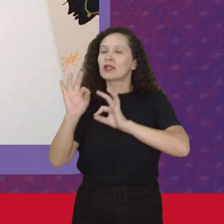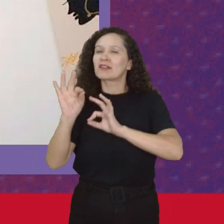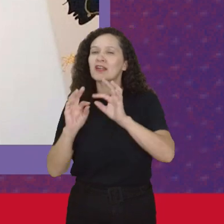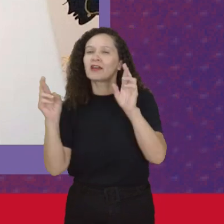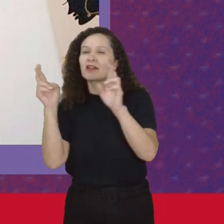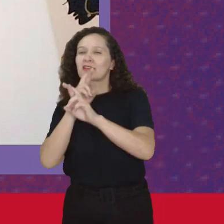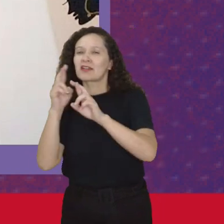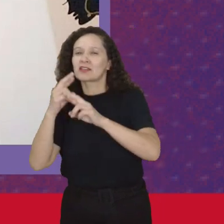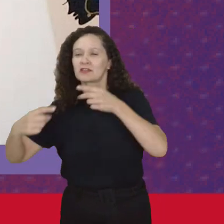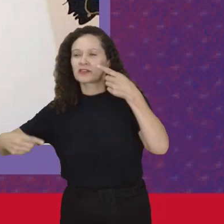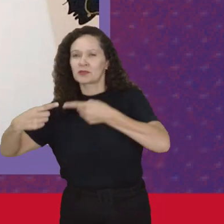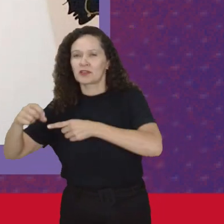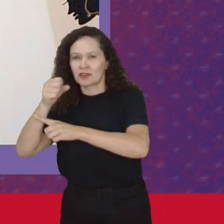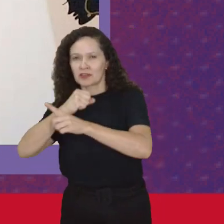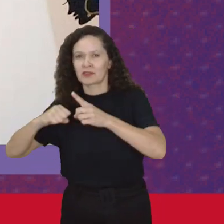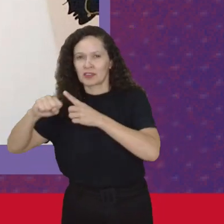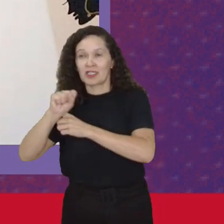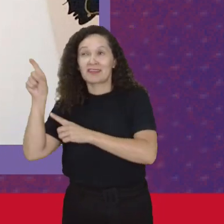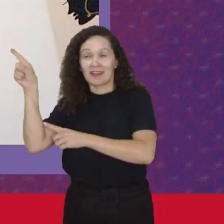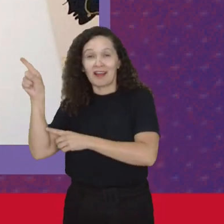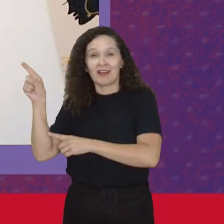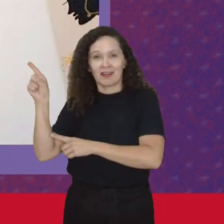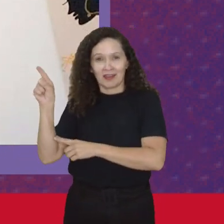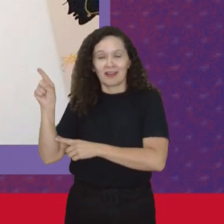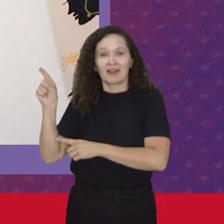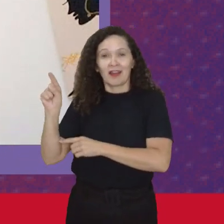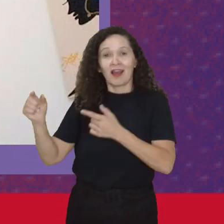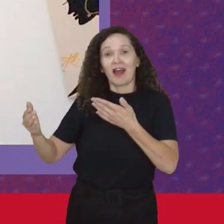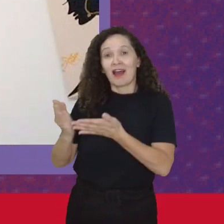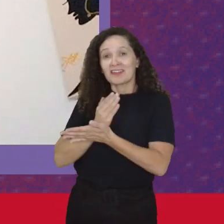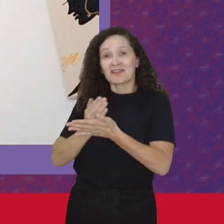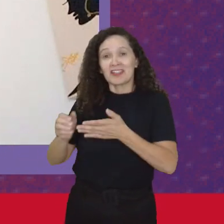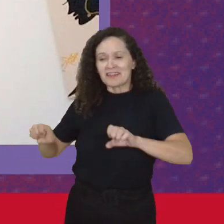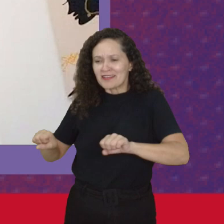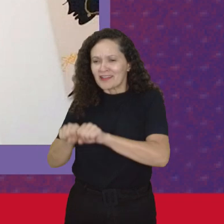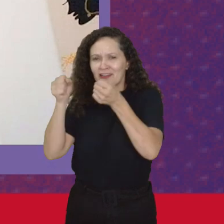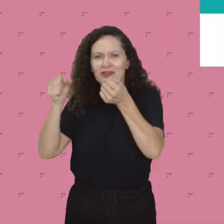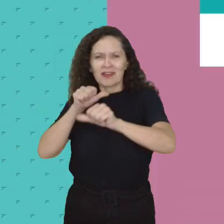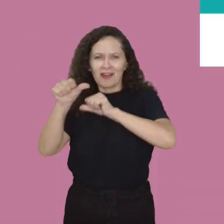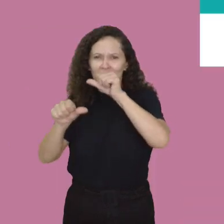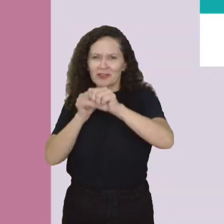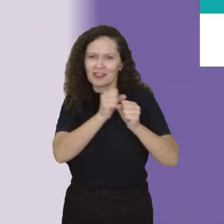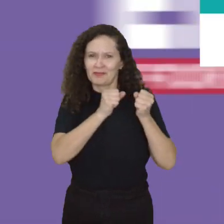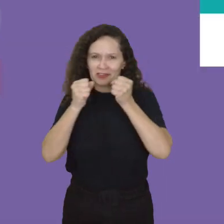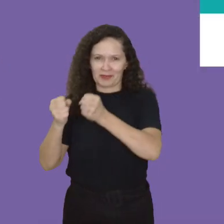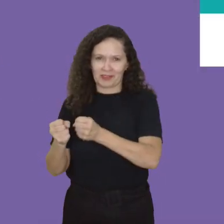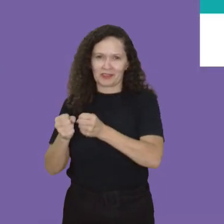políticas Que as mulheres Tinham centralidade Que muitas vezes Foram quebradas Por esses poderes